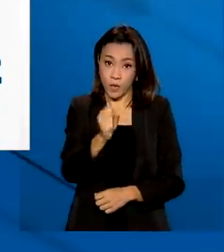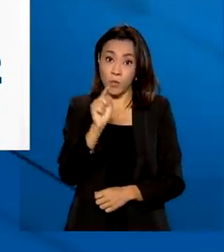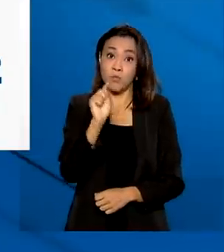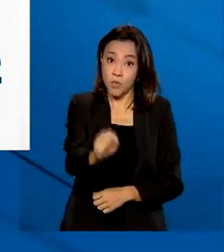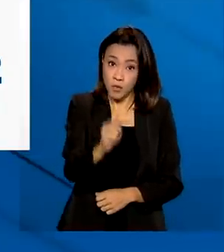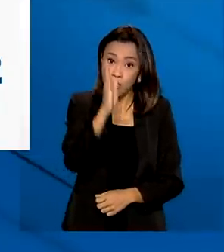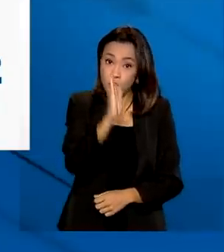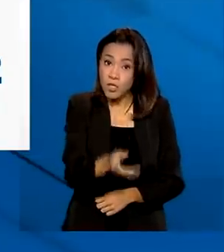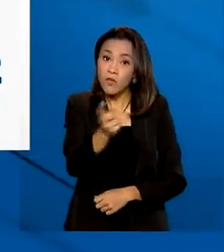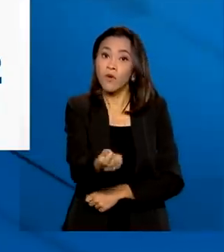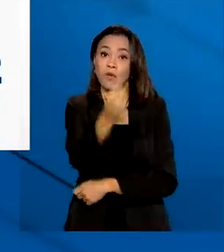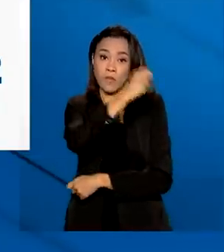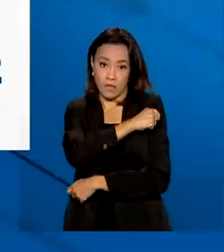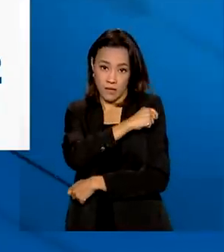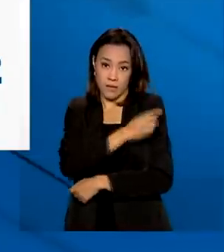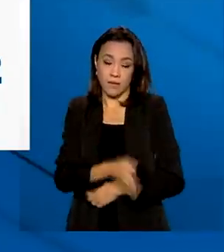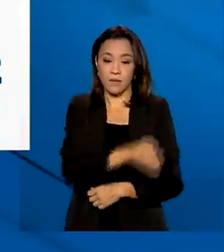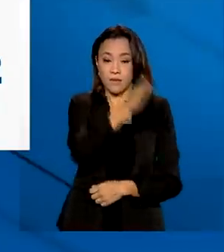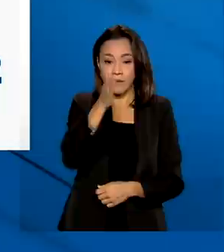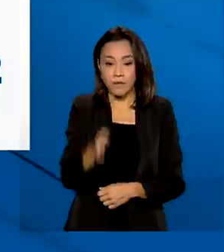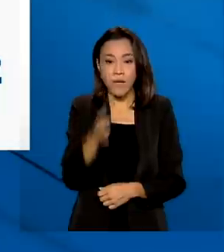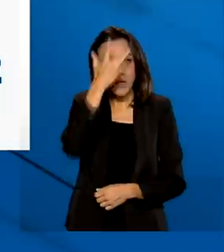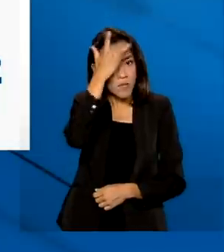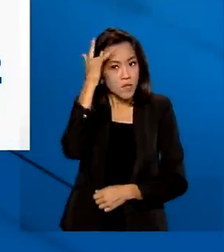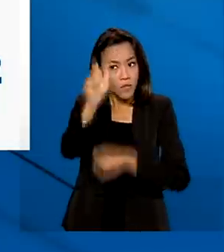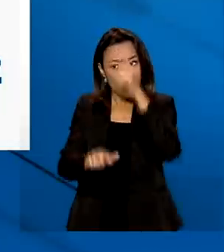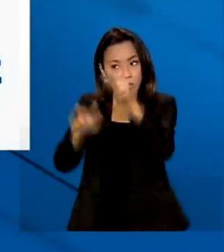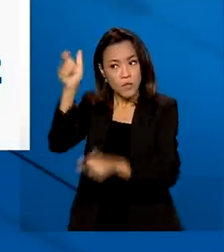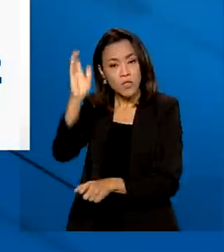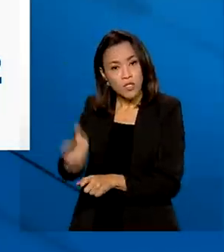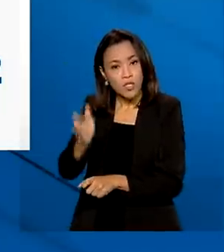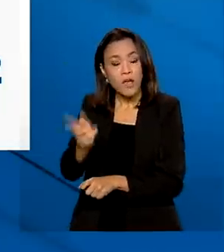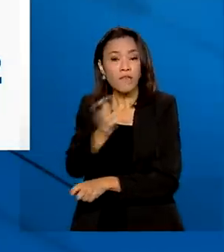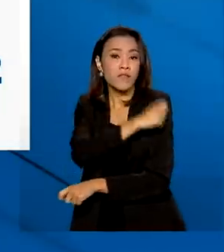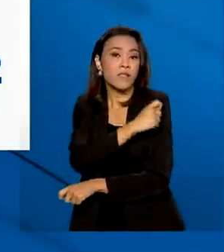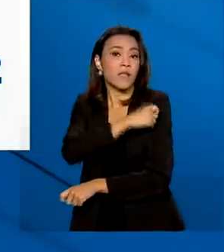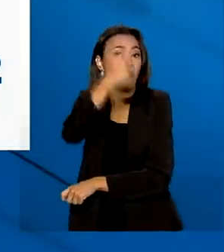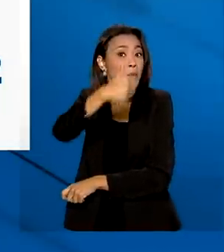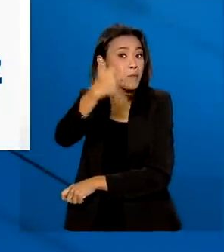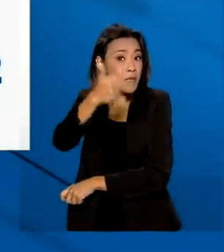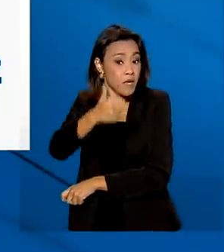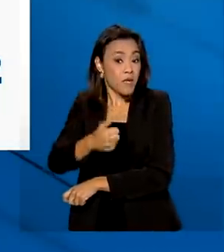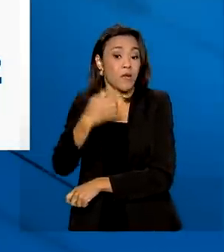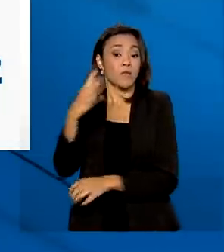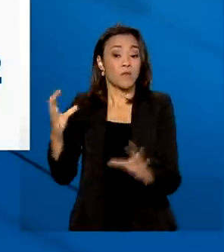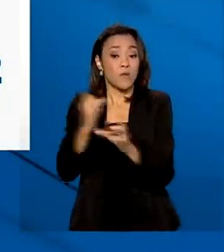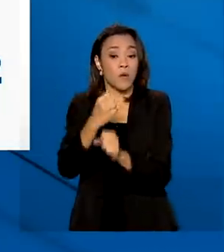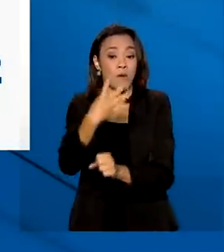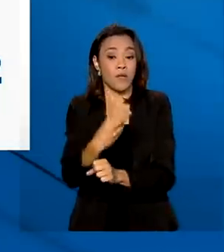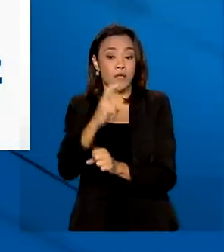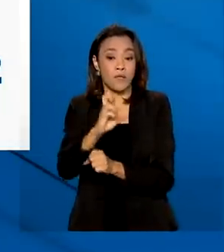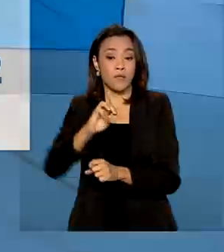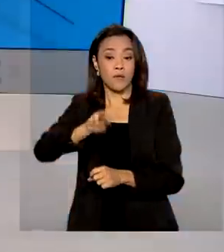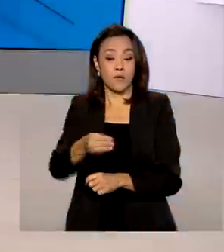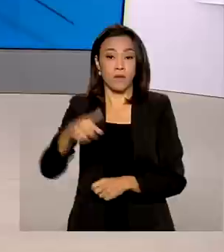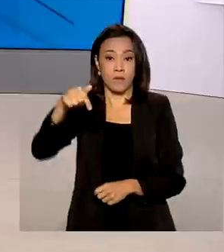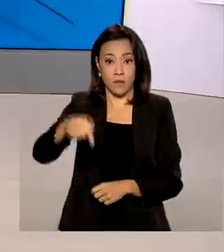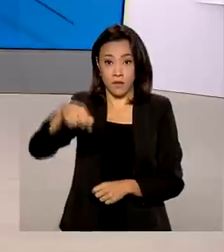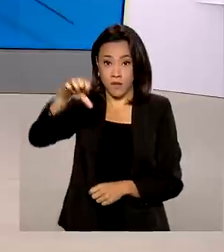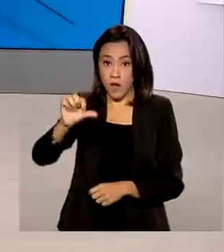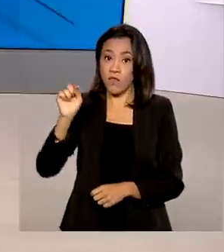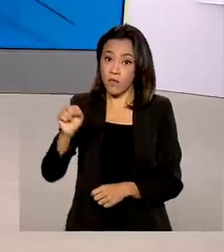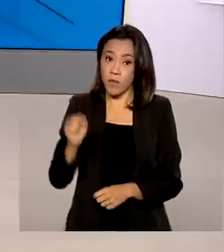doses aplicadas. As pessoas que foram vacinadas com a primeira dose somam 45.079.000